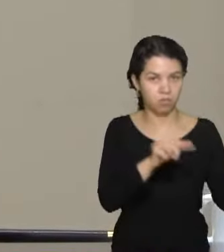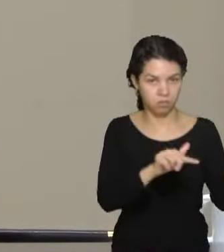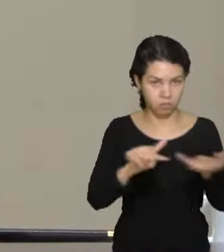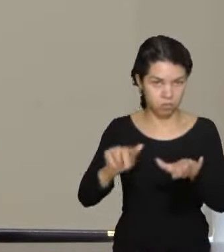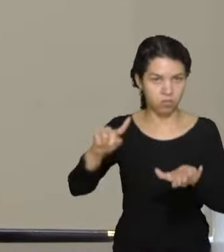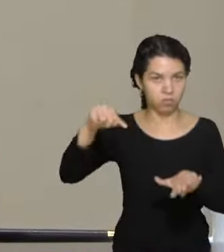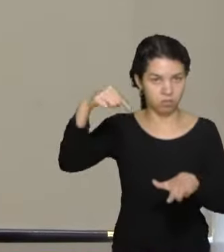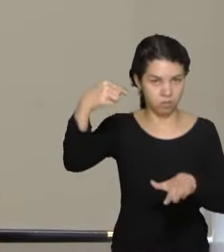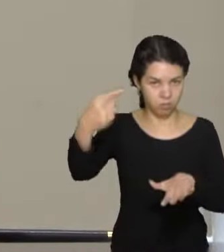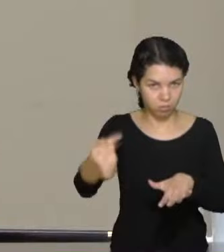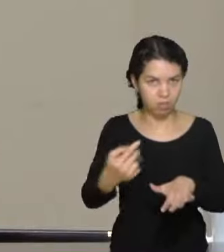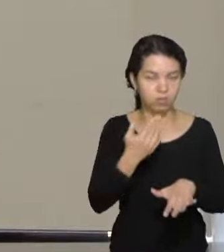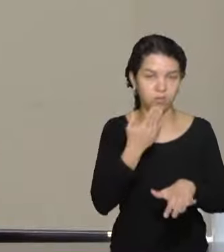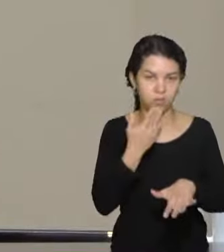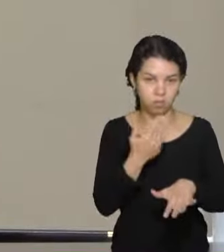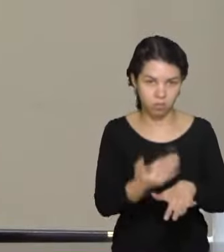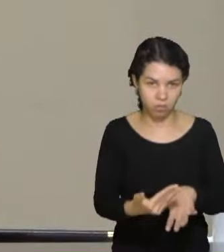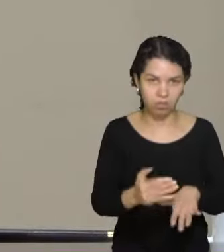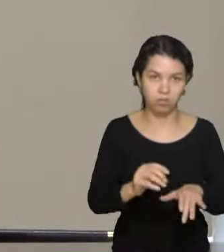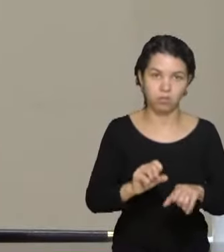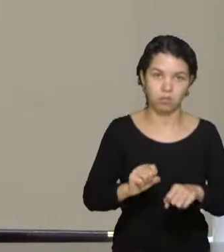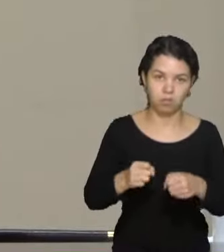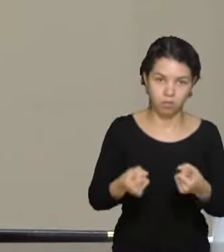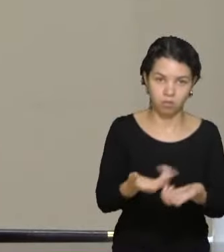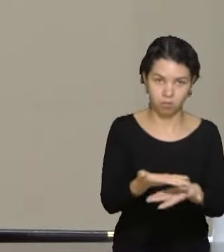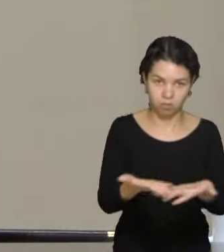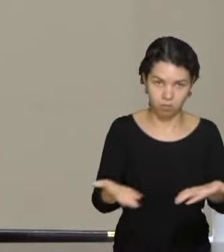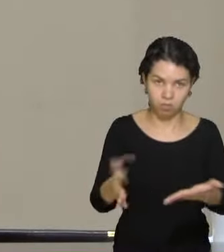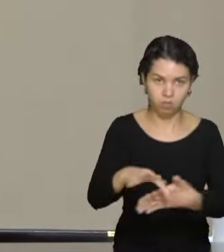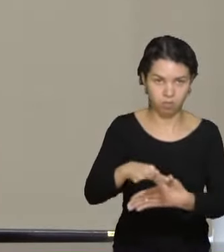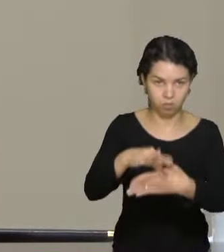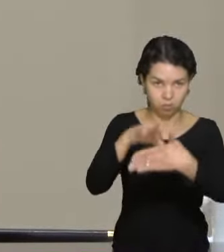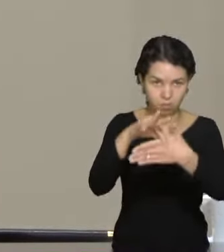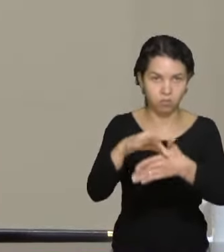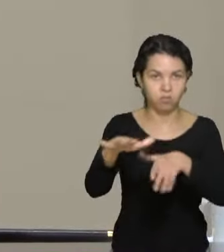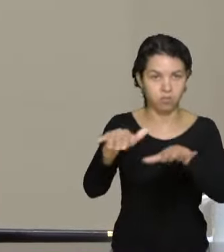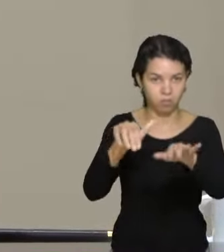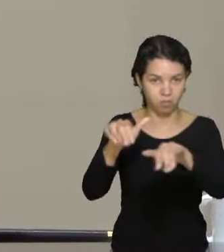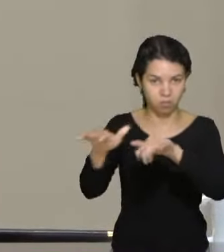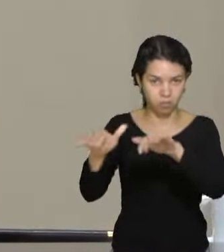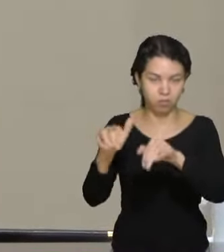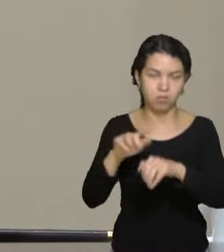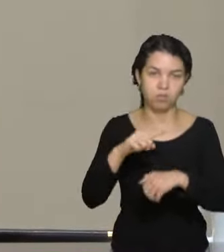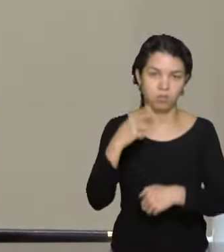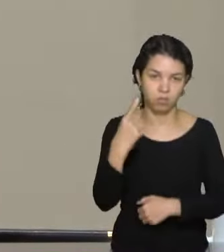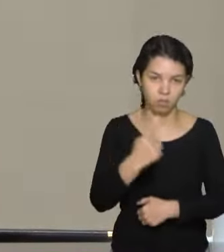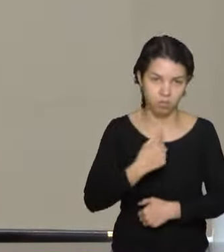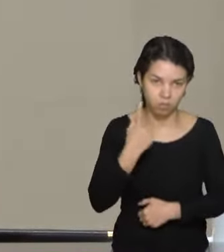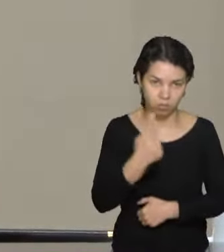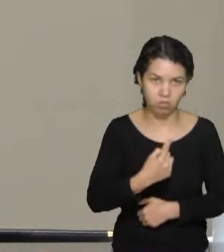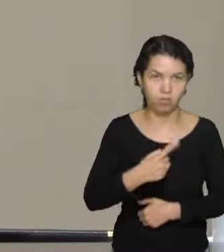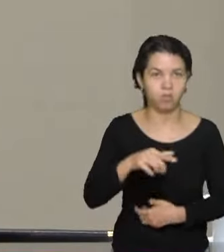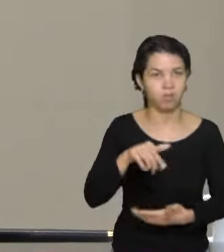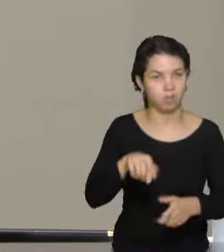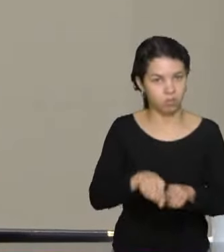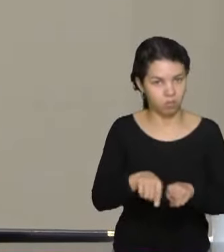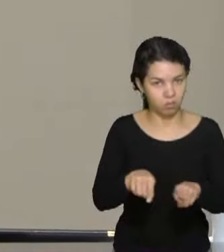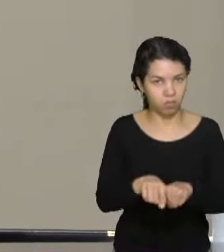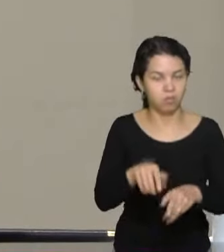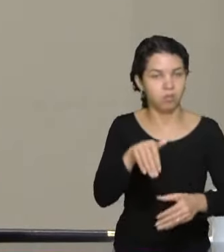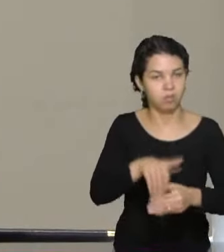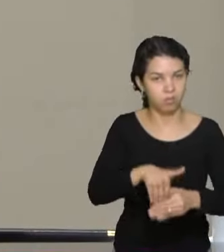o empenho dos senhores líderes de convocar os deputados. Nós temos também a votação da